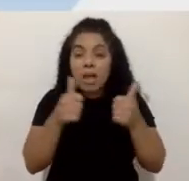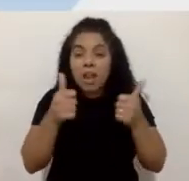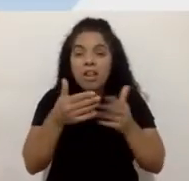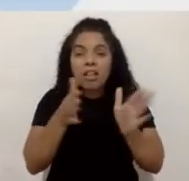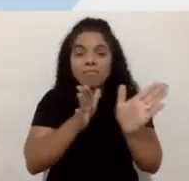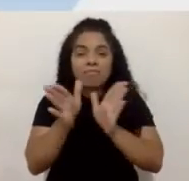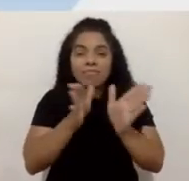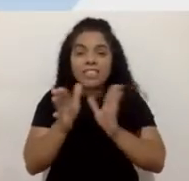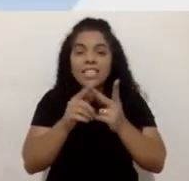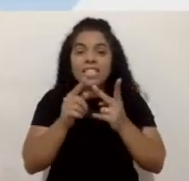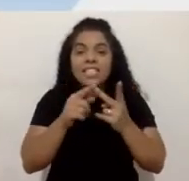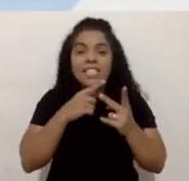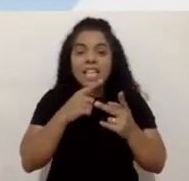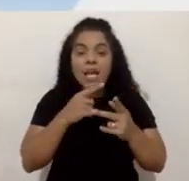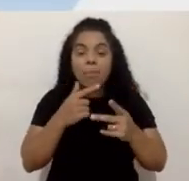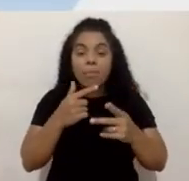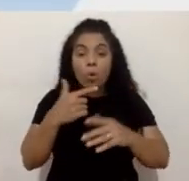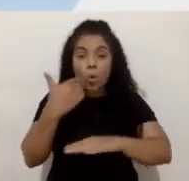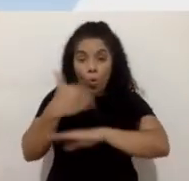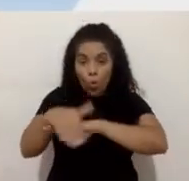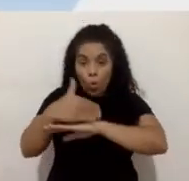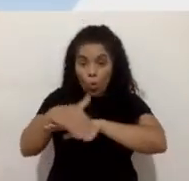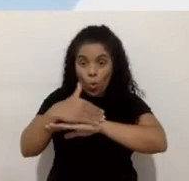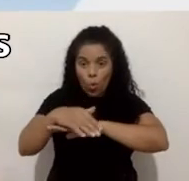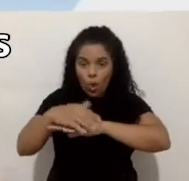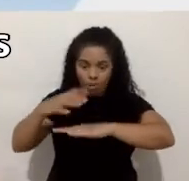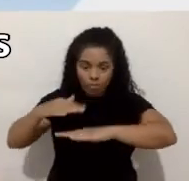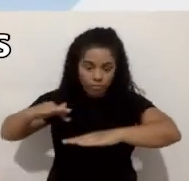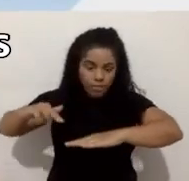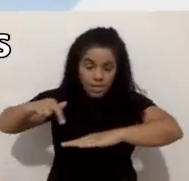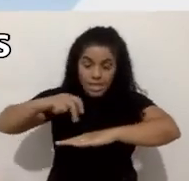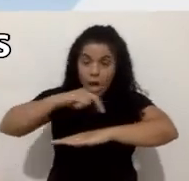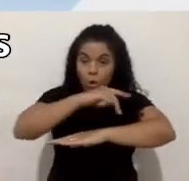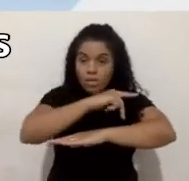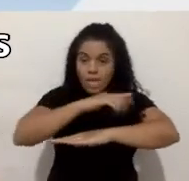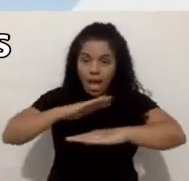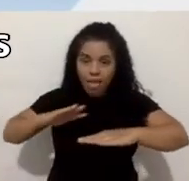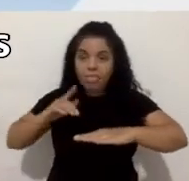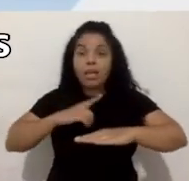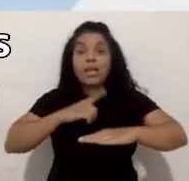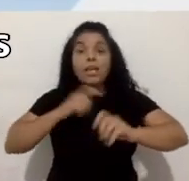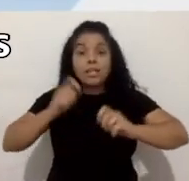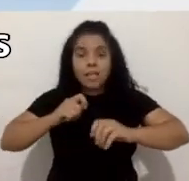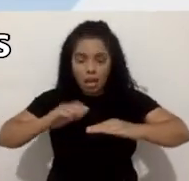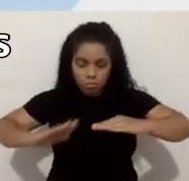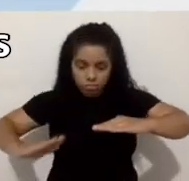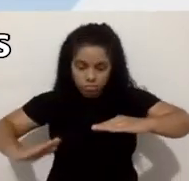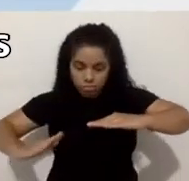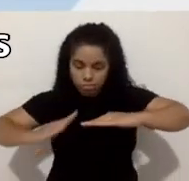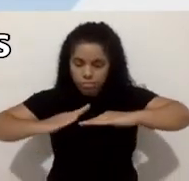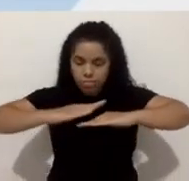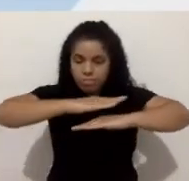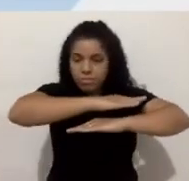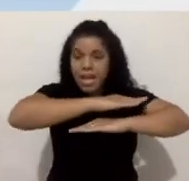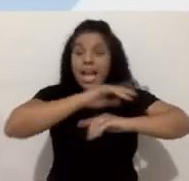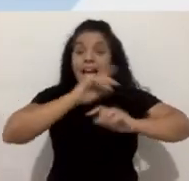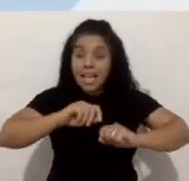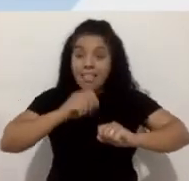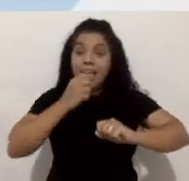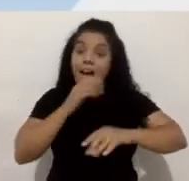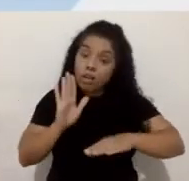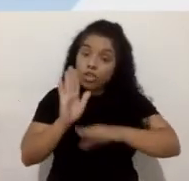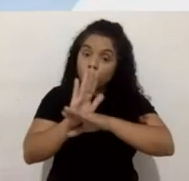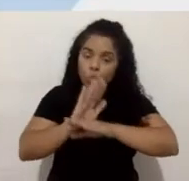calçadas nas ruas. A gente beneficia os cadeirantes, mas a gente beneficia também as mães que andam com os carrinhos de bebê, a gente